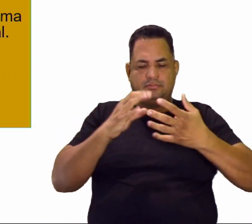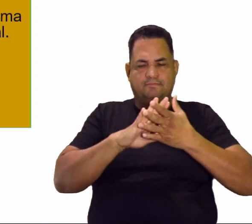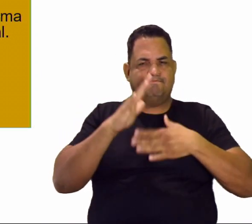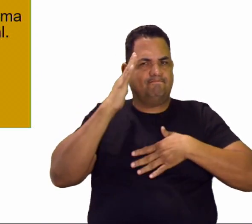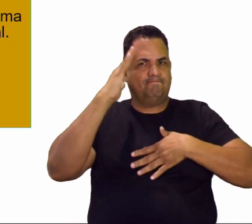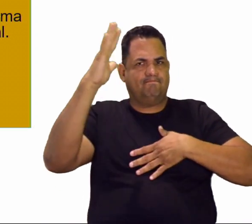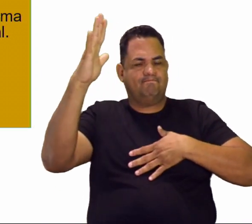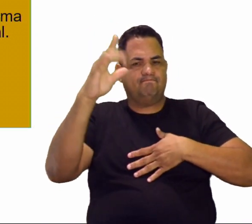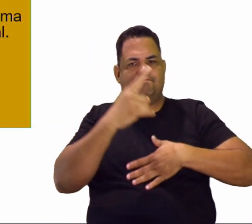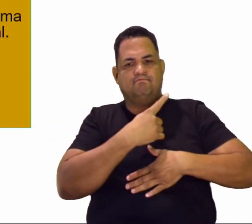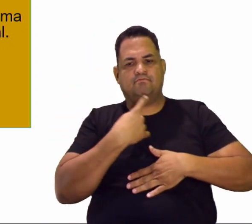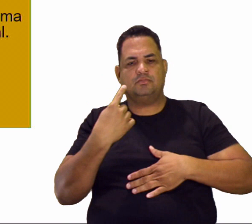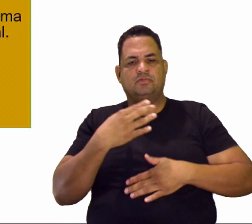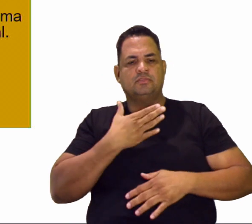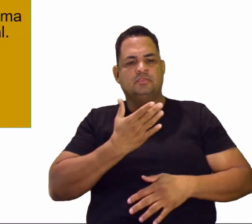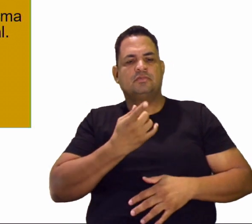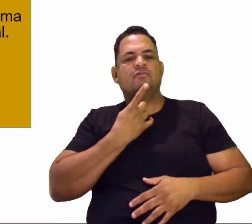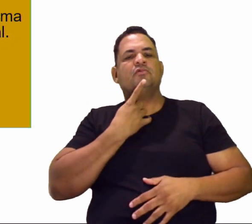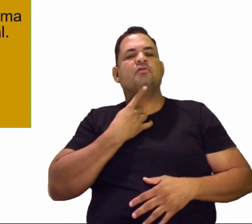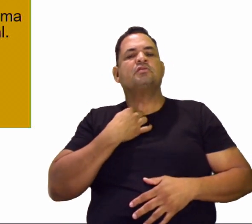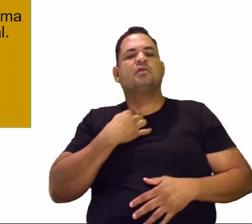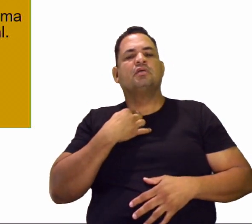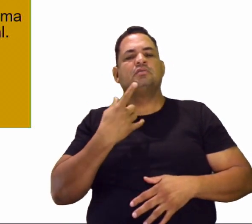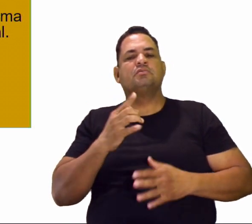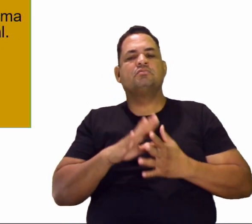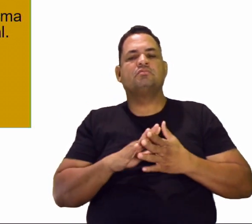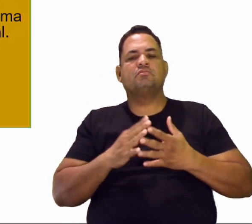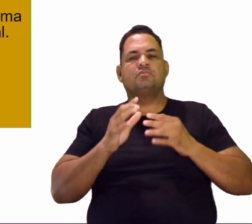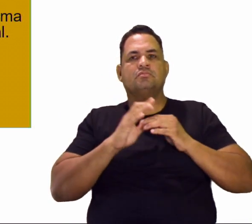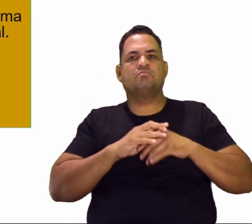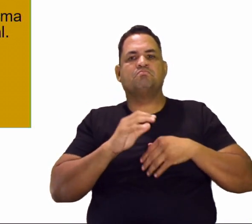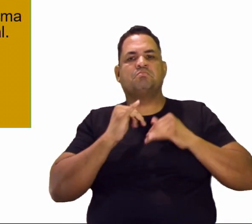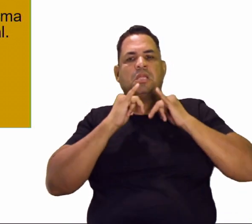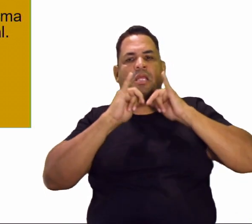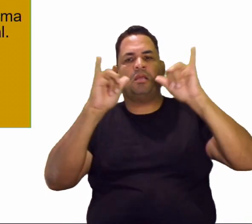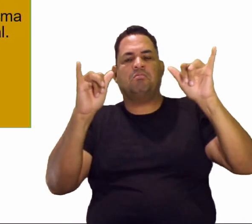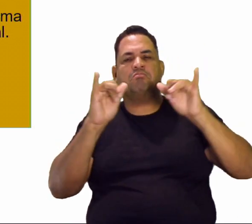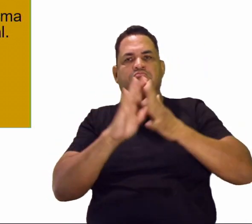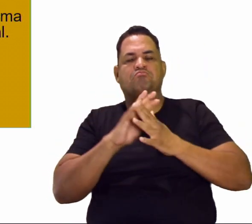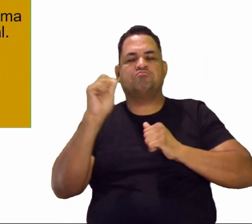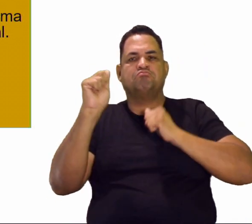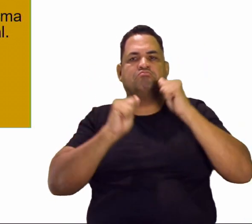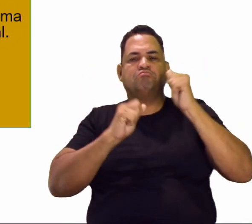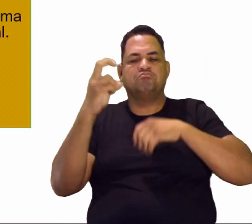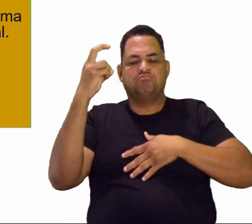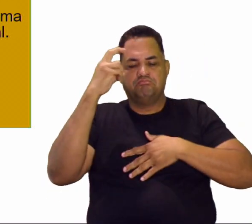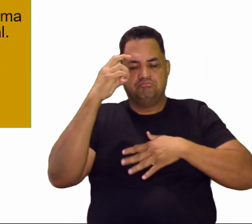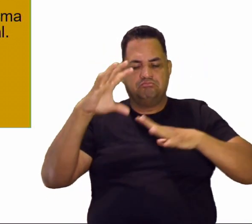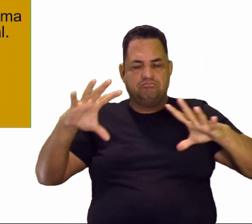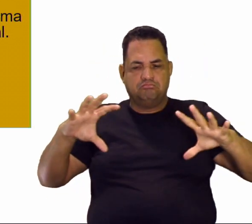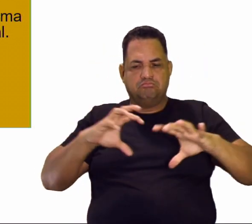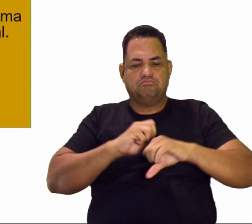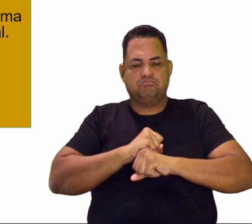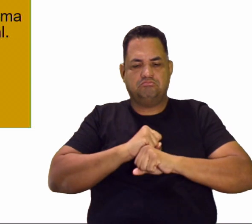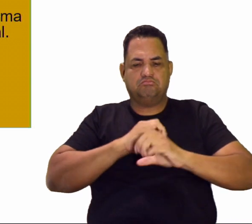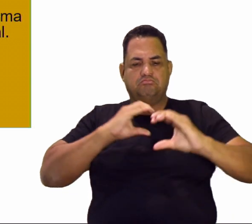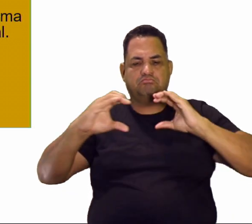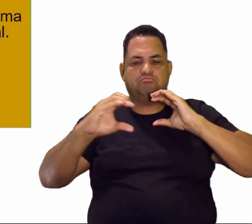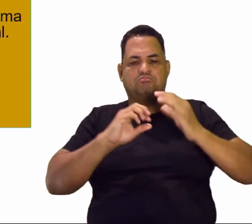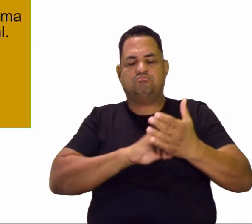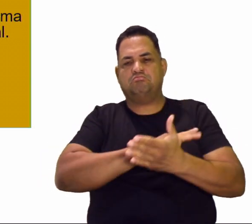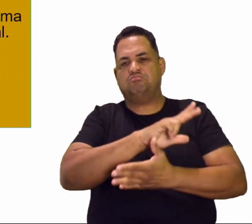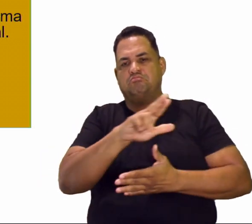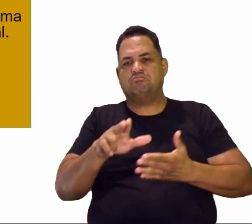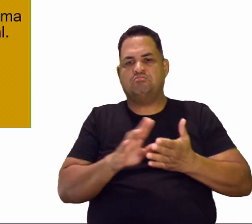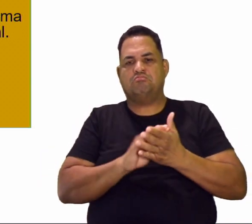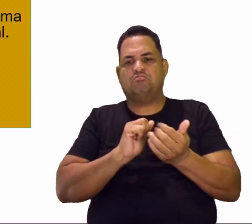imaginação, nos nossos desejos, né? Então, a indústria cultural, ela se apropria desses meios de comunicação, né?